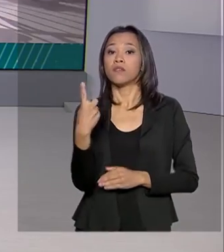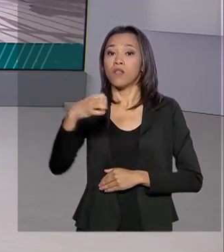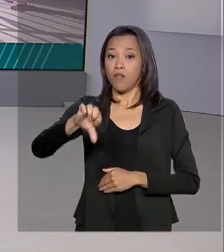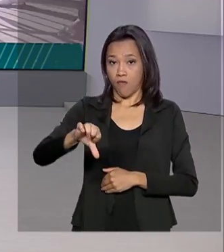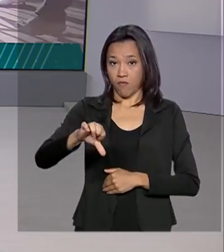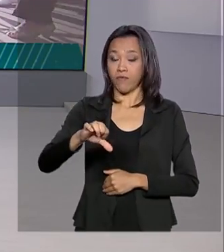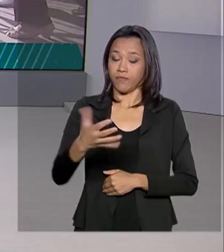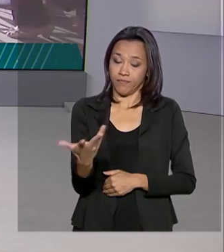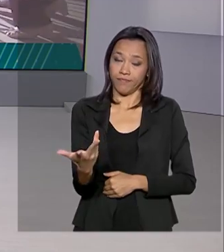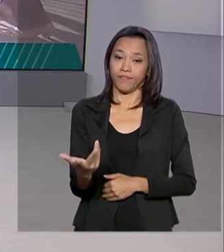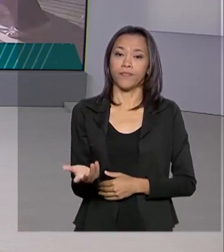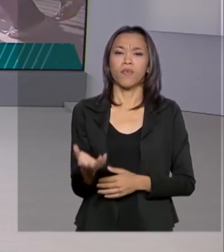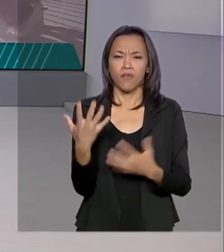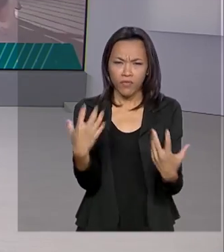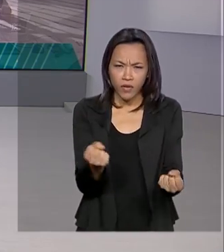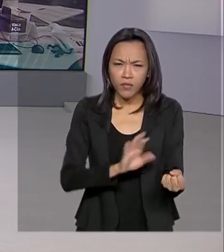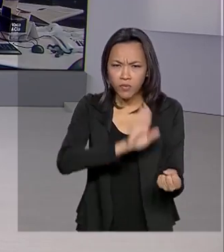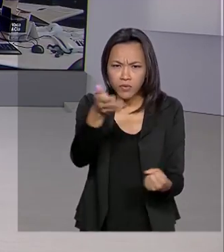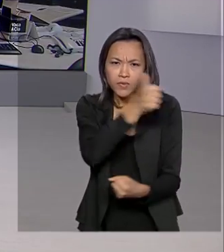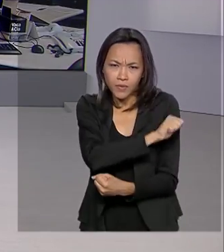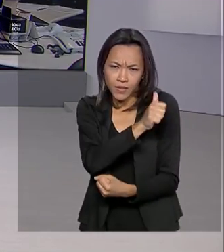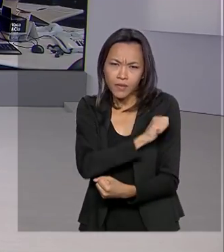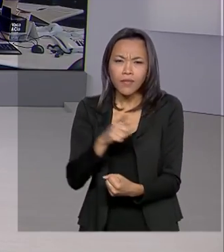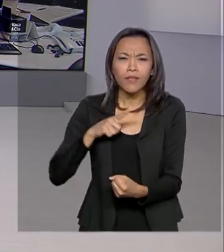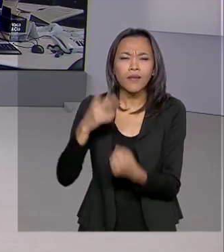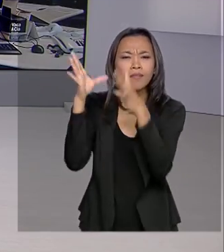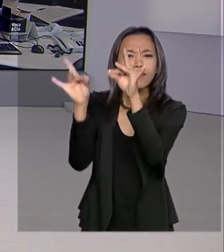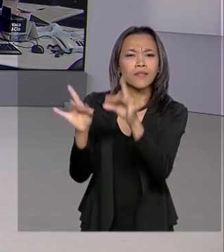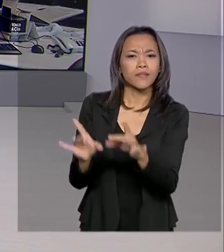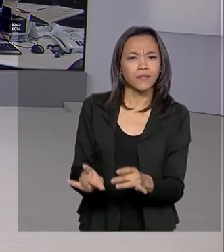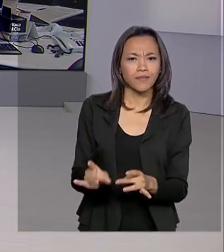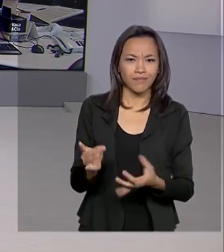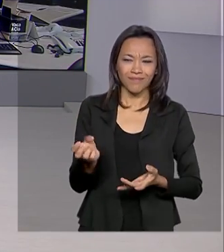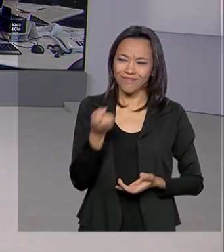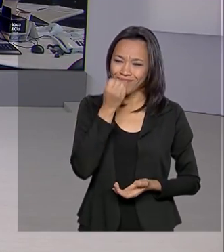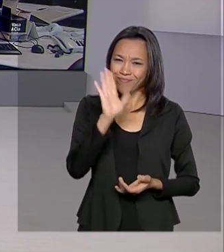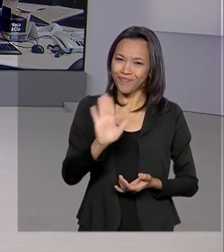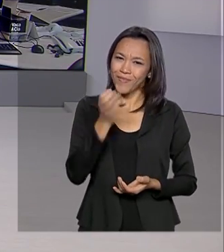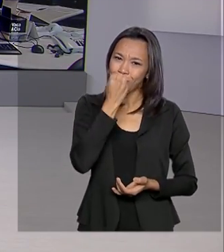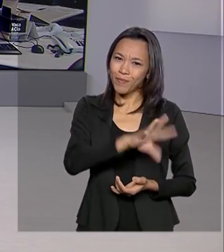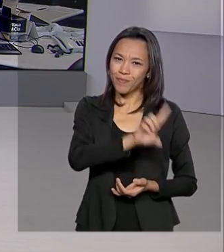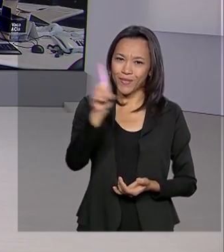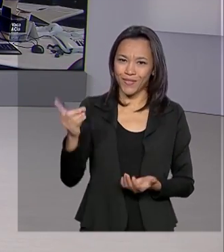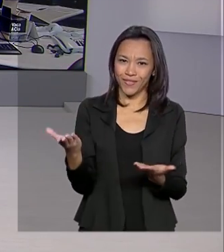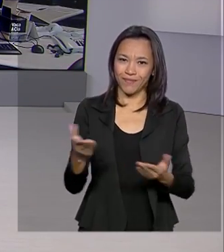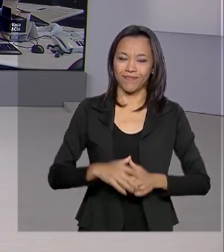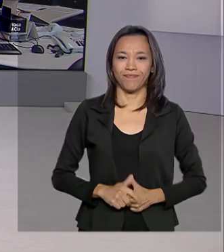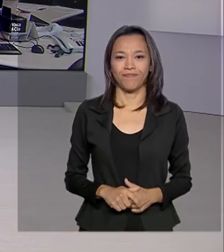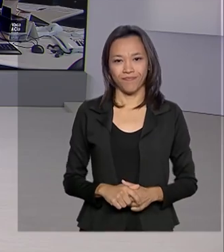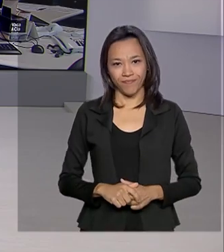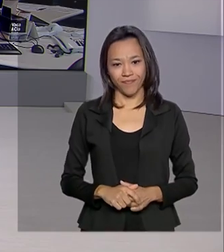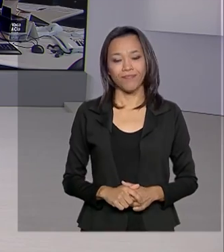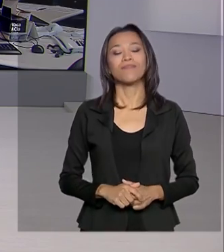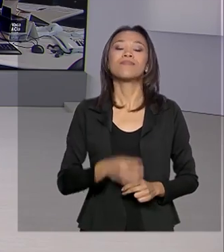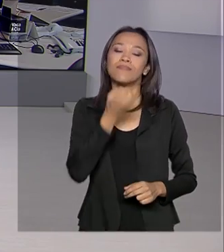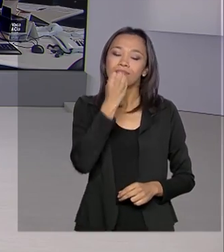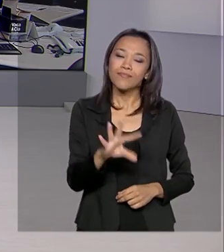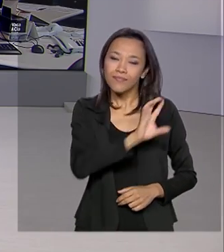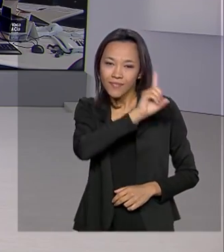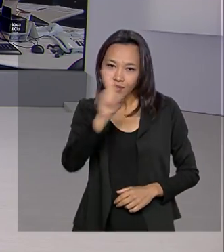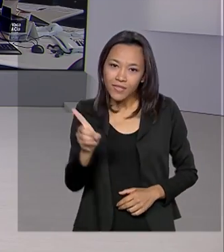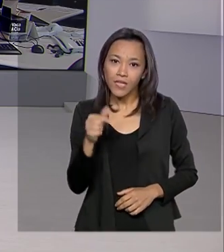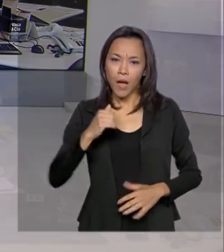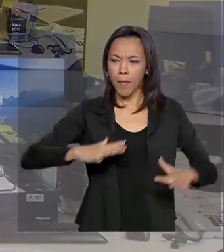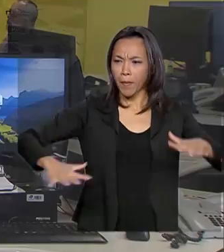direto ao Rio de Janeiro falar com o repórter Tiago Pimenta. Ele traz os detalhes para a gente. Tiago, bom dia. Bom dia, Renata. A